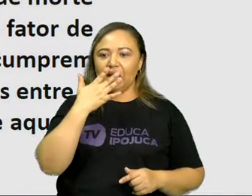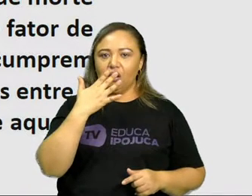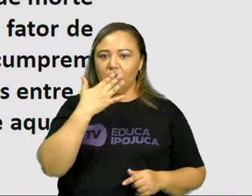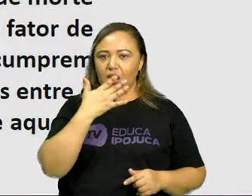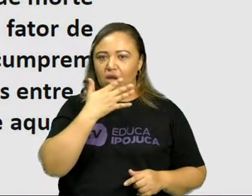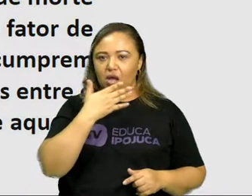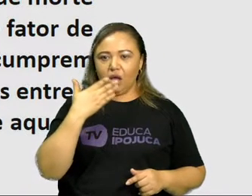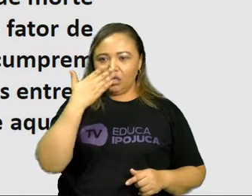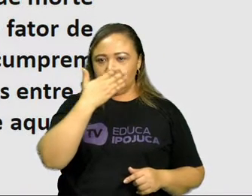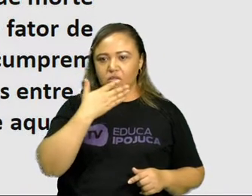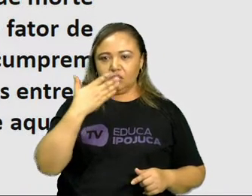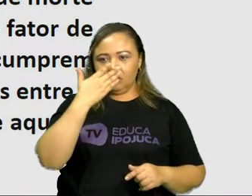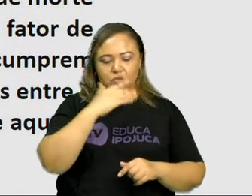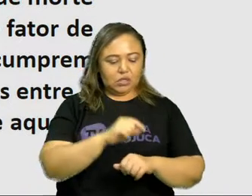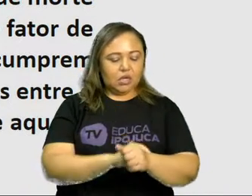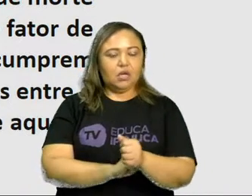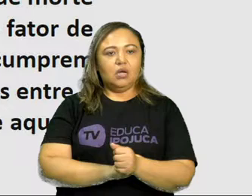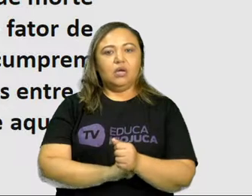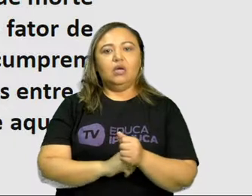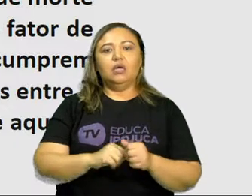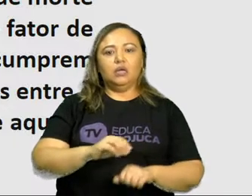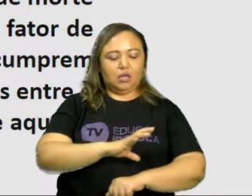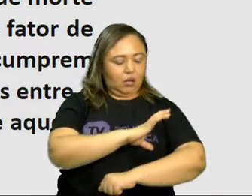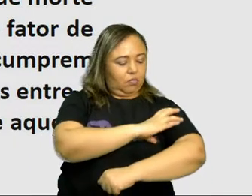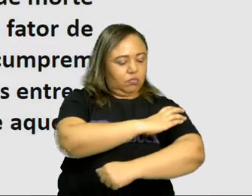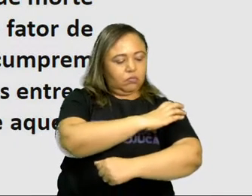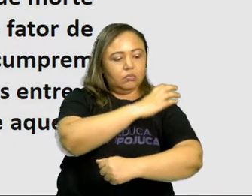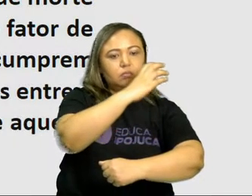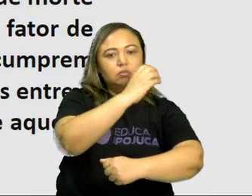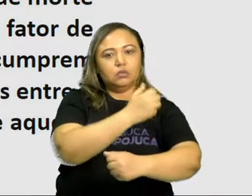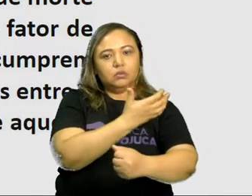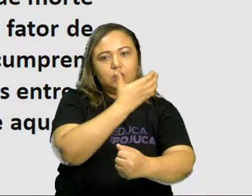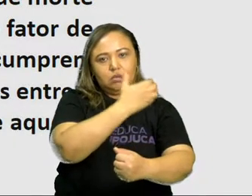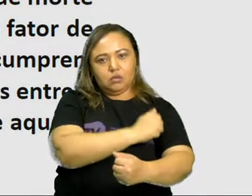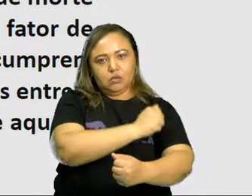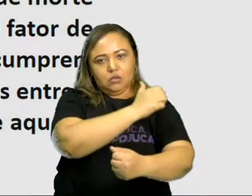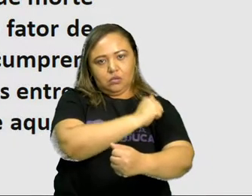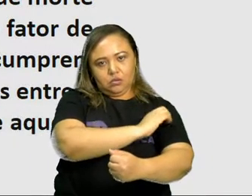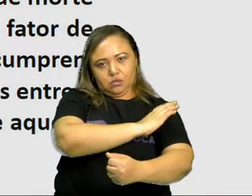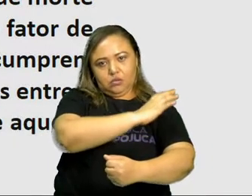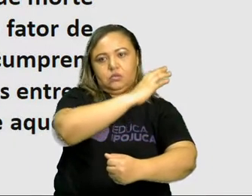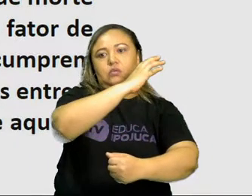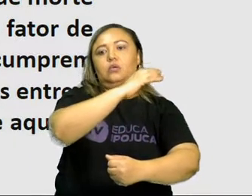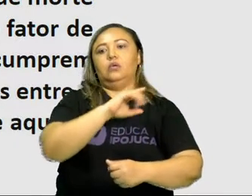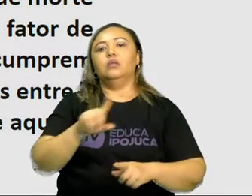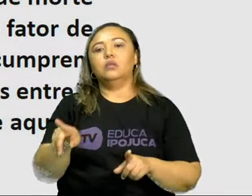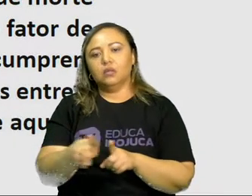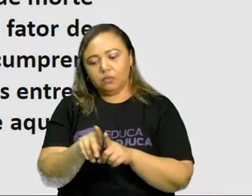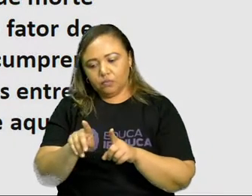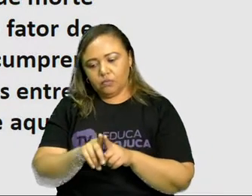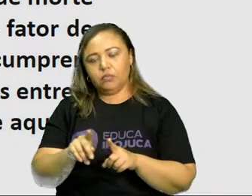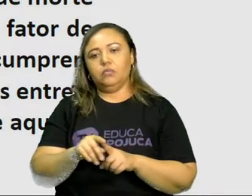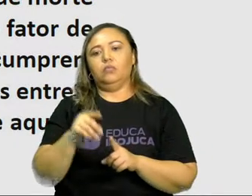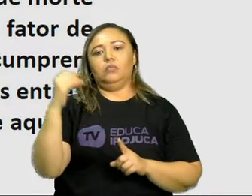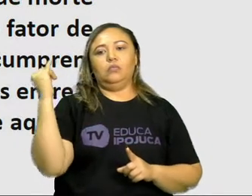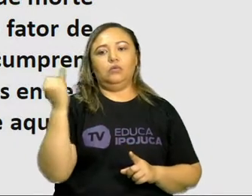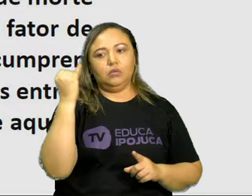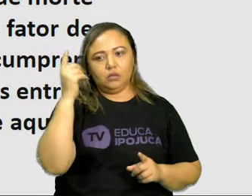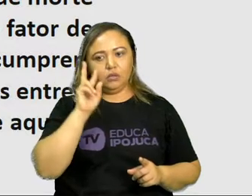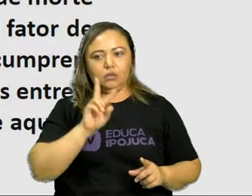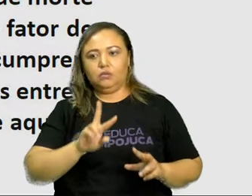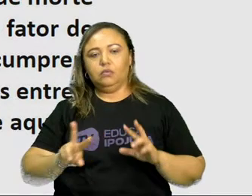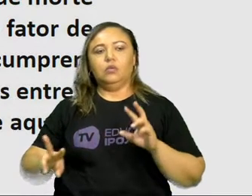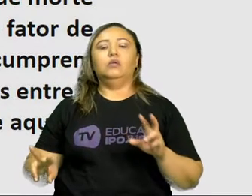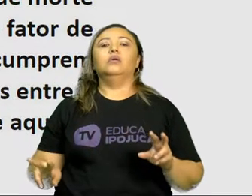fator de risco para diabetes e a pressão alta na infância, também cumprem um papel nesse sentido. As taxas de